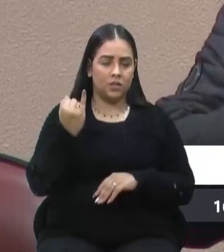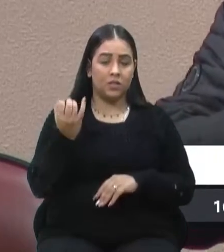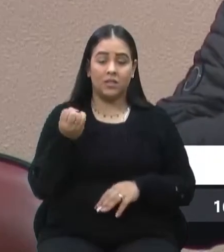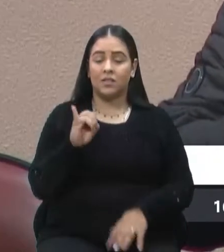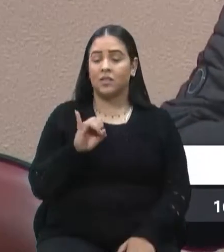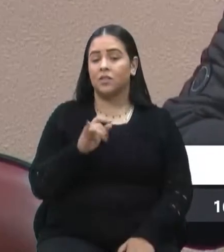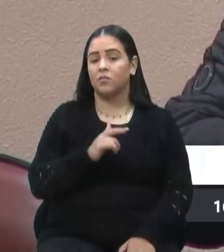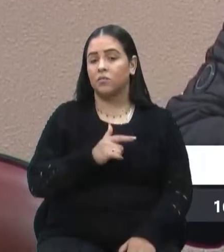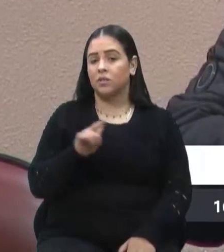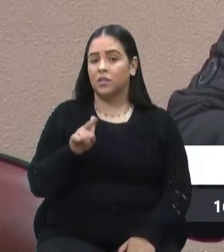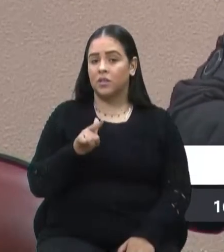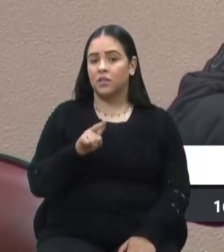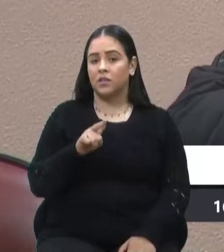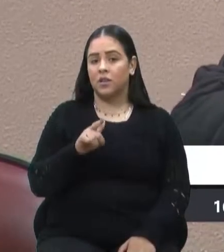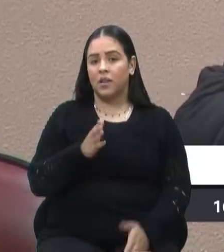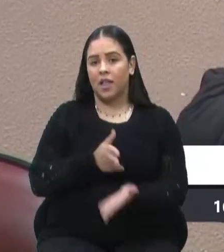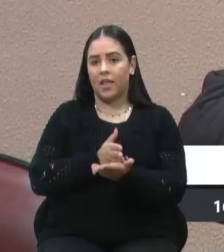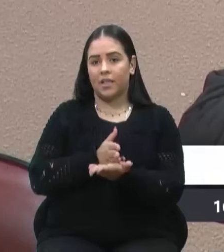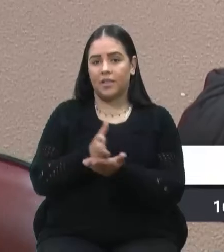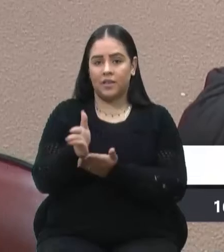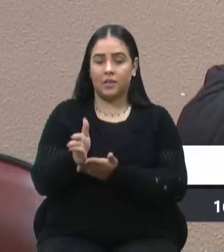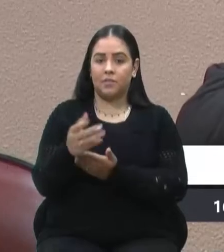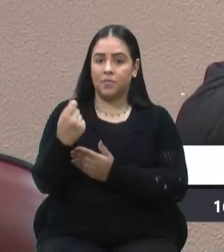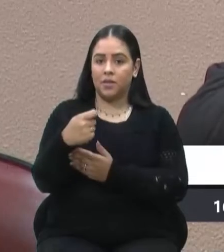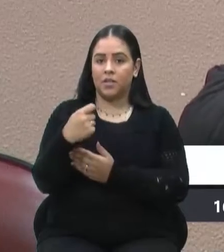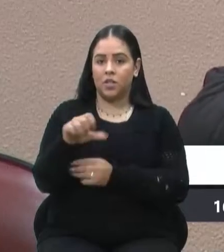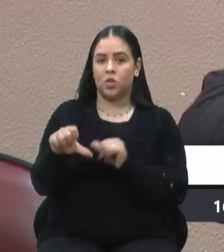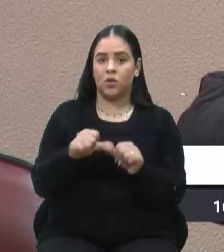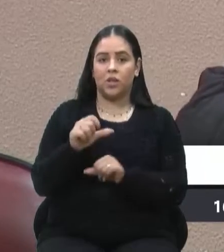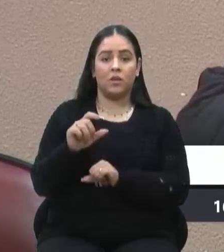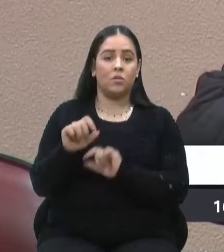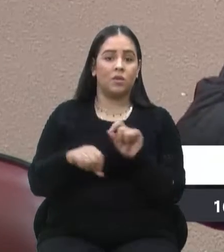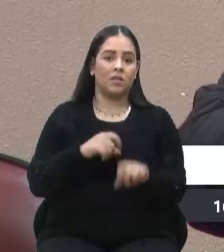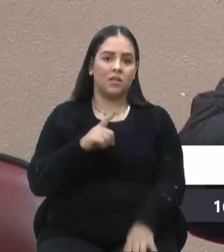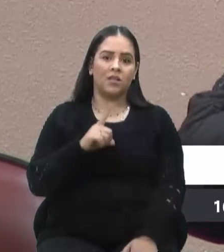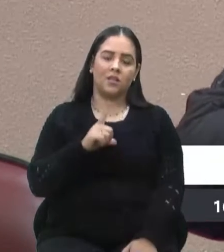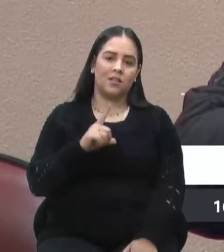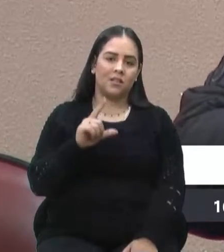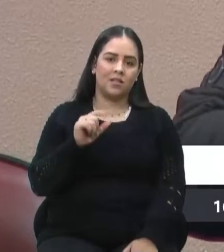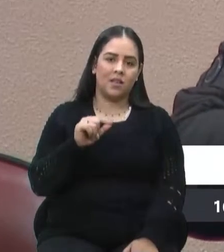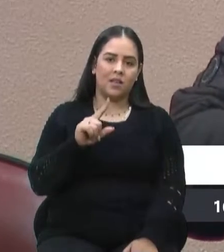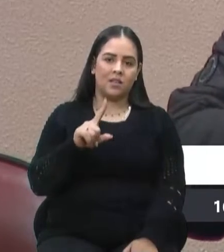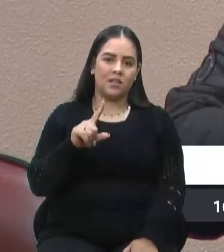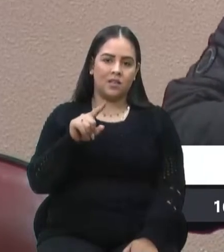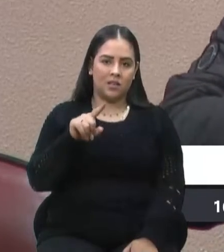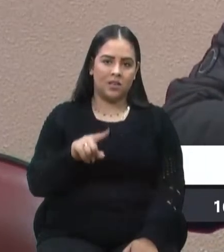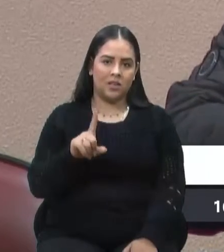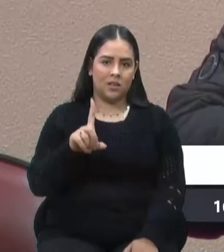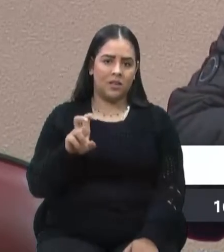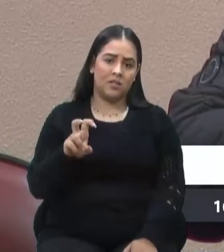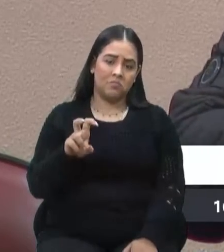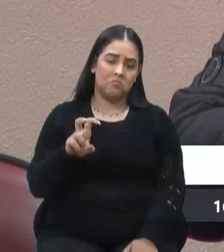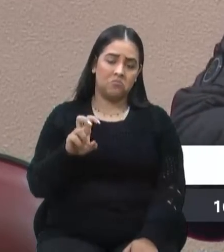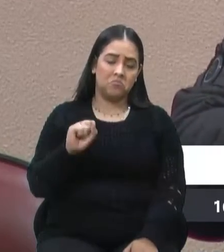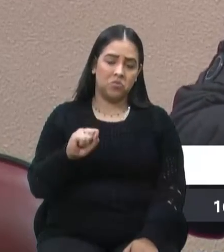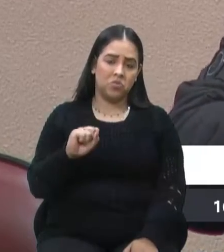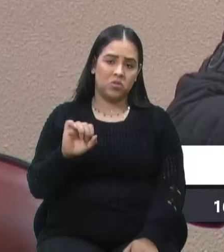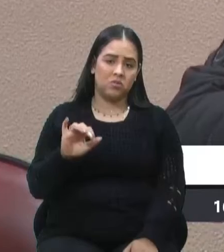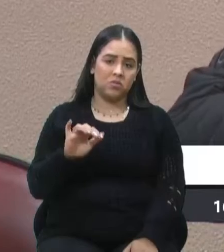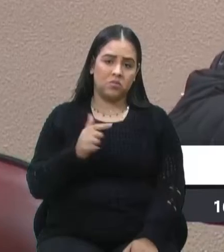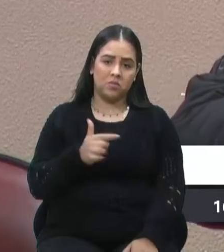linha 10 e meia, tem que mudar, talvez aquela de 10 e 15, eu estou largando na frente, talvez nem tenha